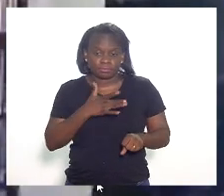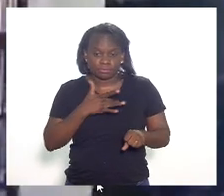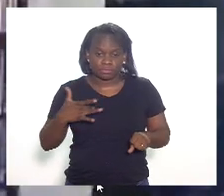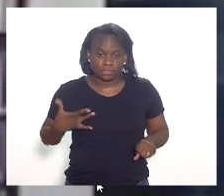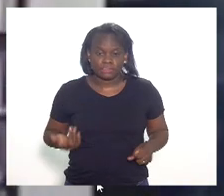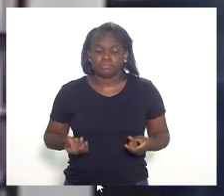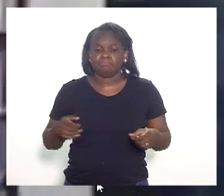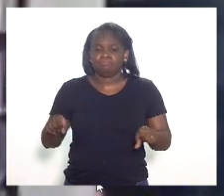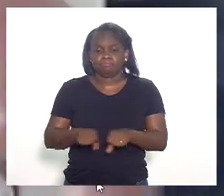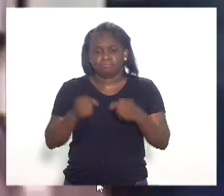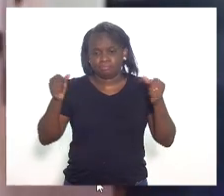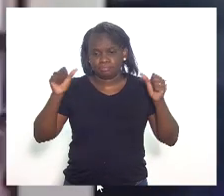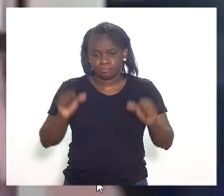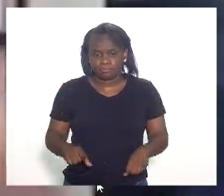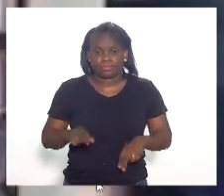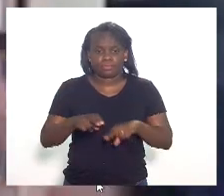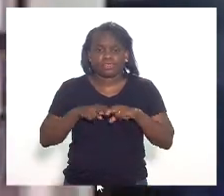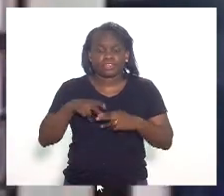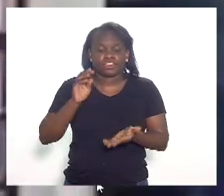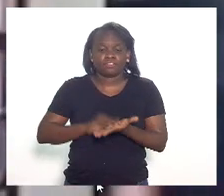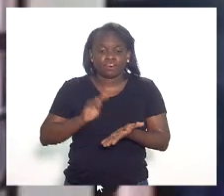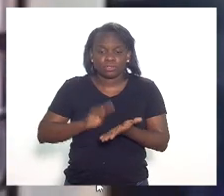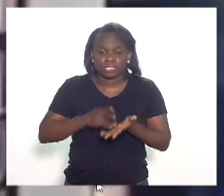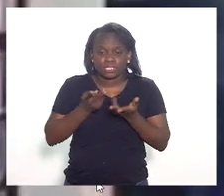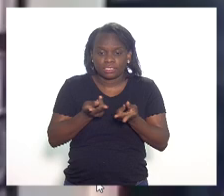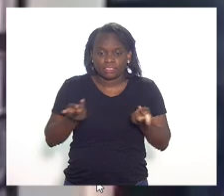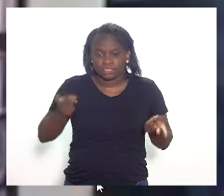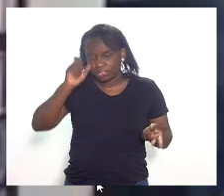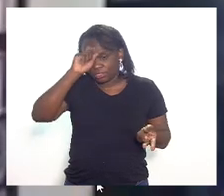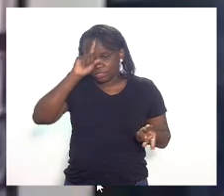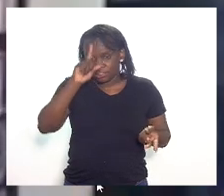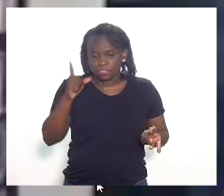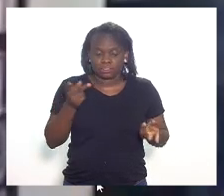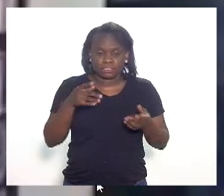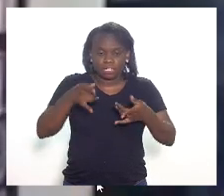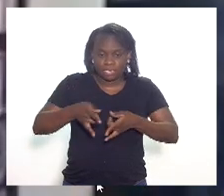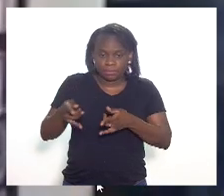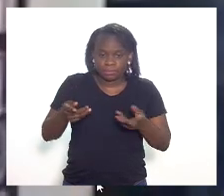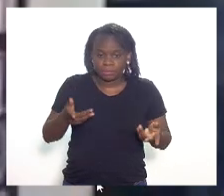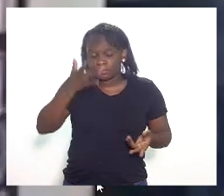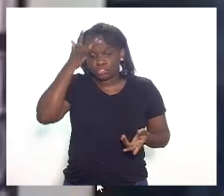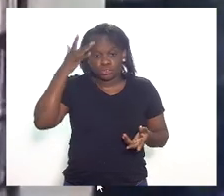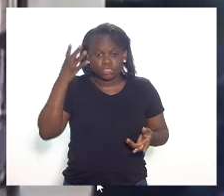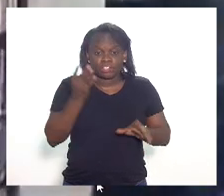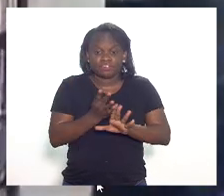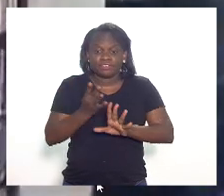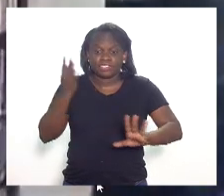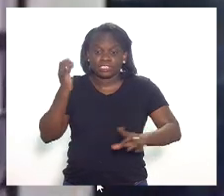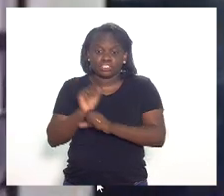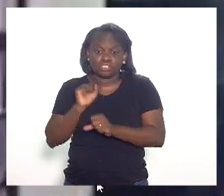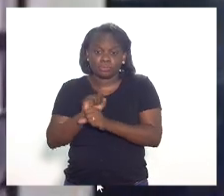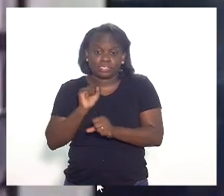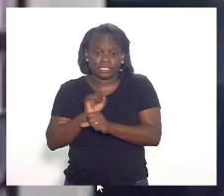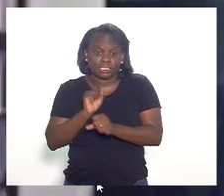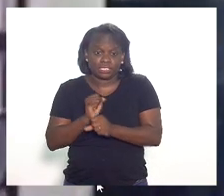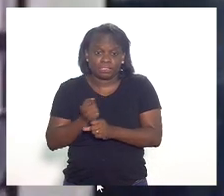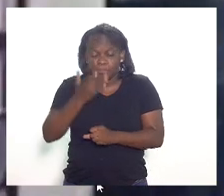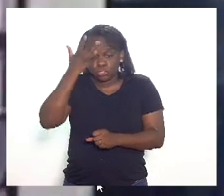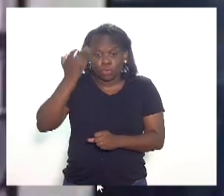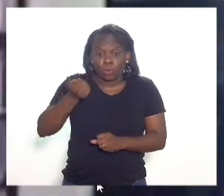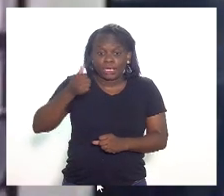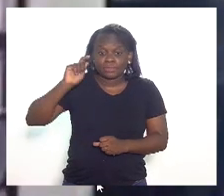colapsado por falta de leitos. o número de pessoas nas filas, quase mil